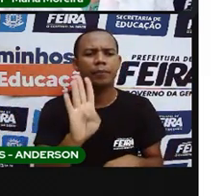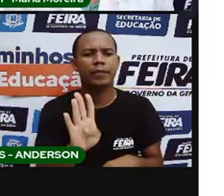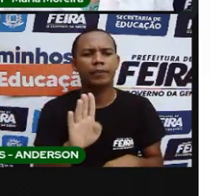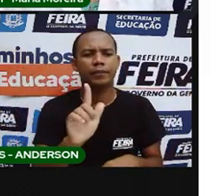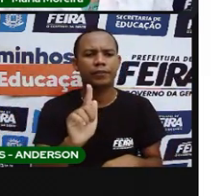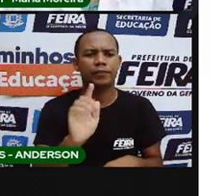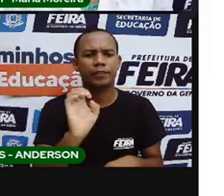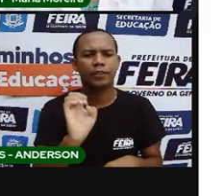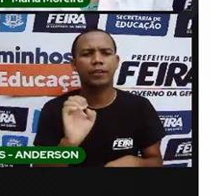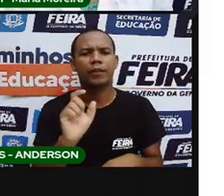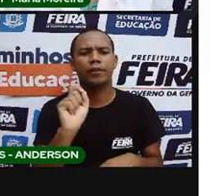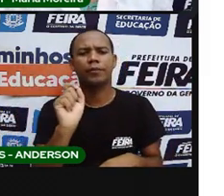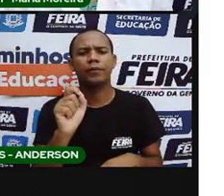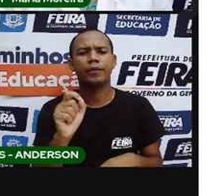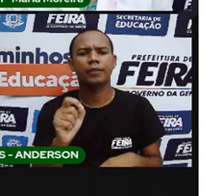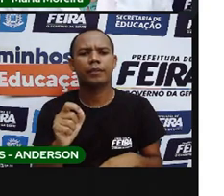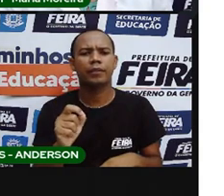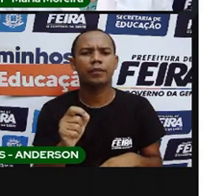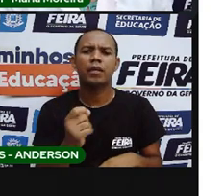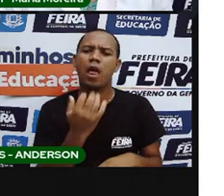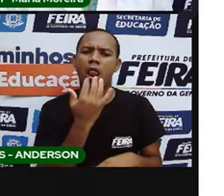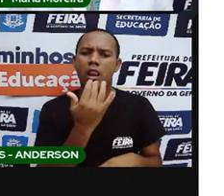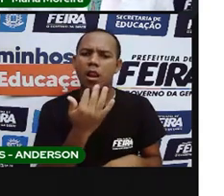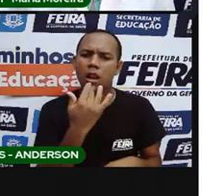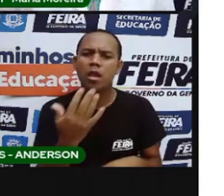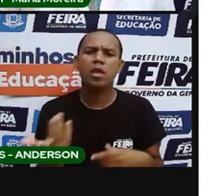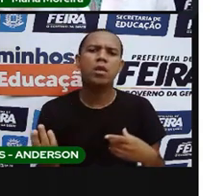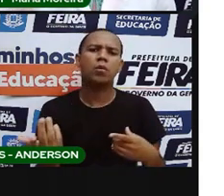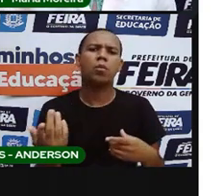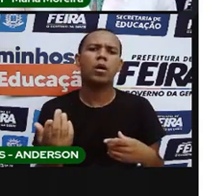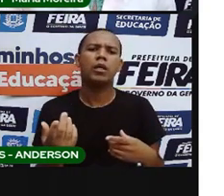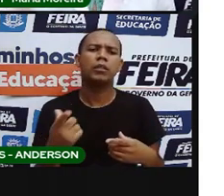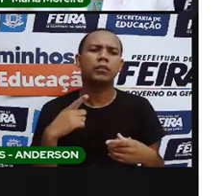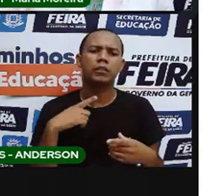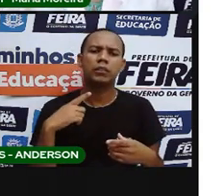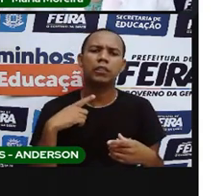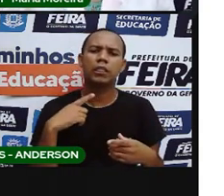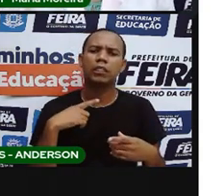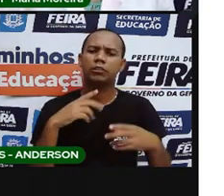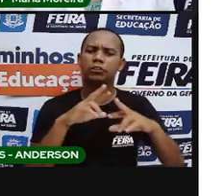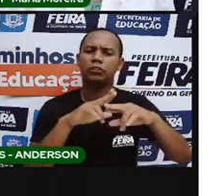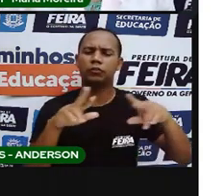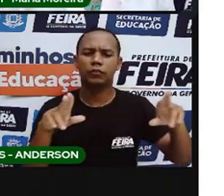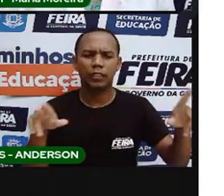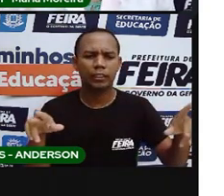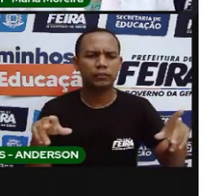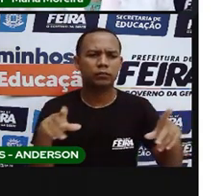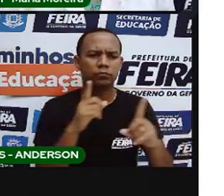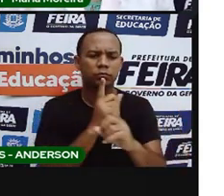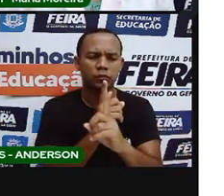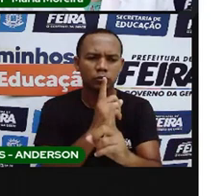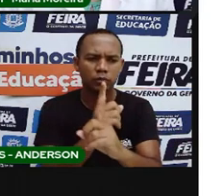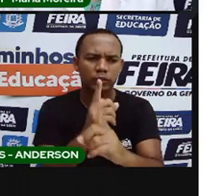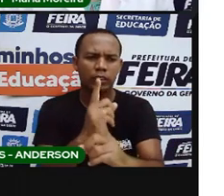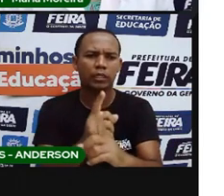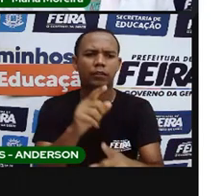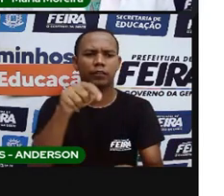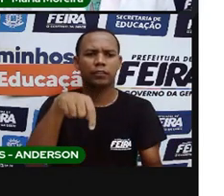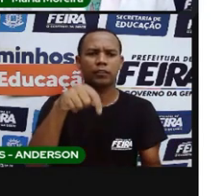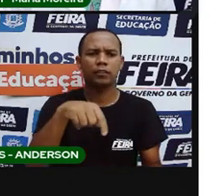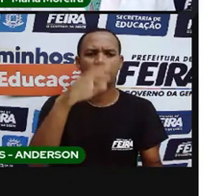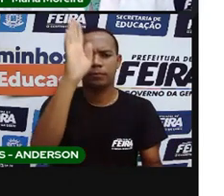Fala sobre as línguas que... São várias línguas que foram identificadas aí no Brasil.